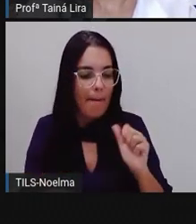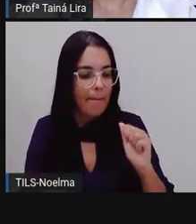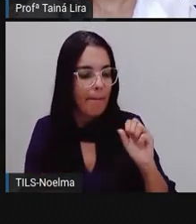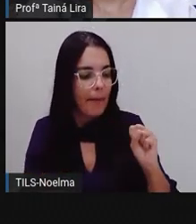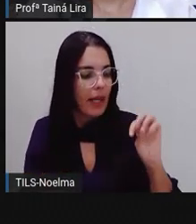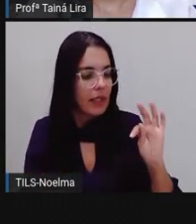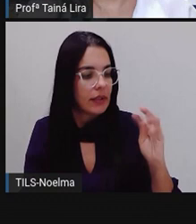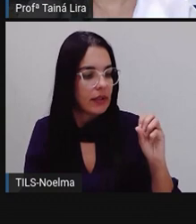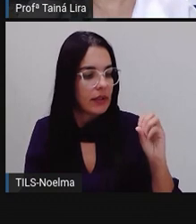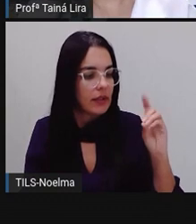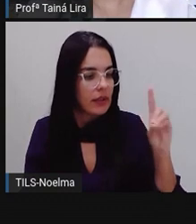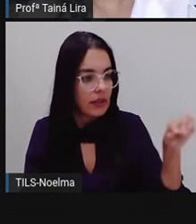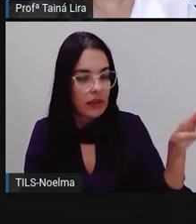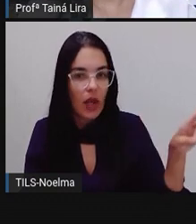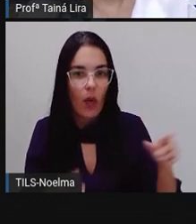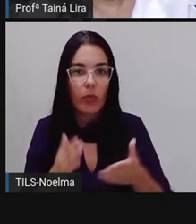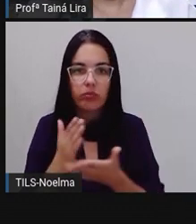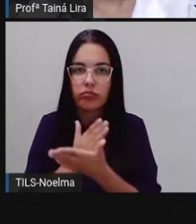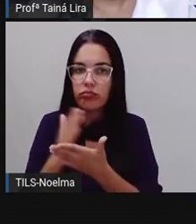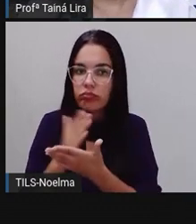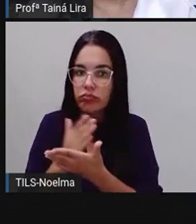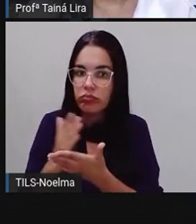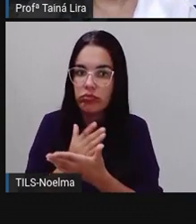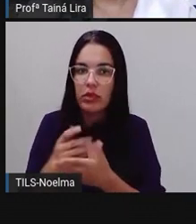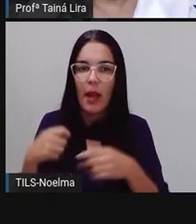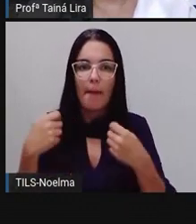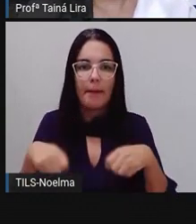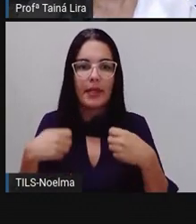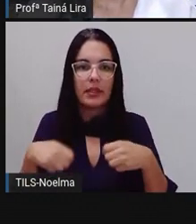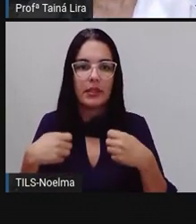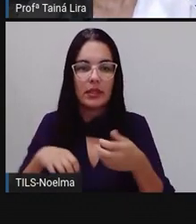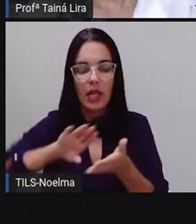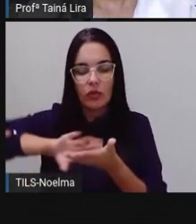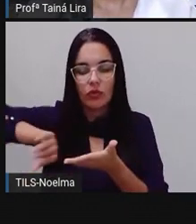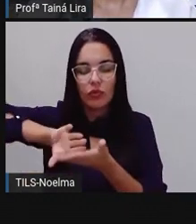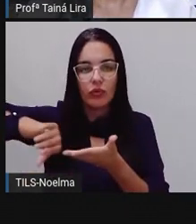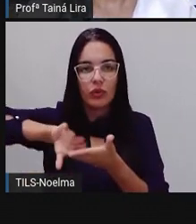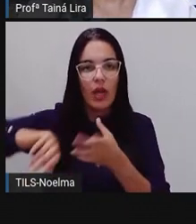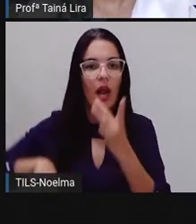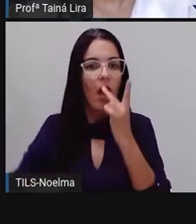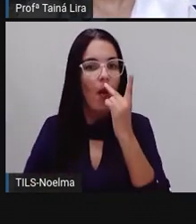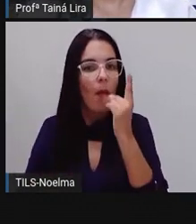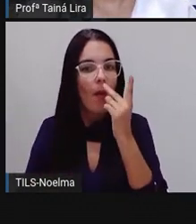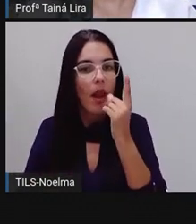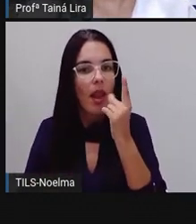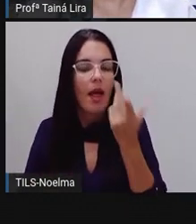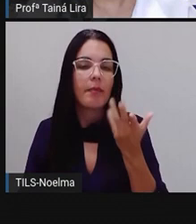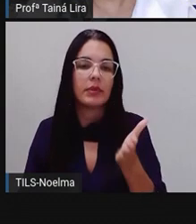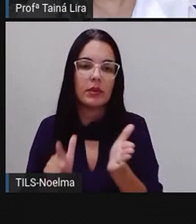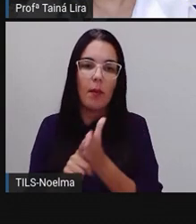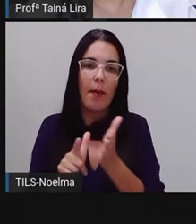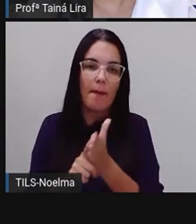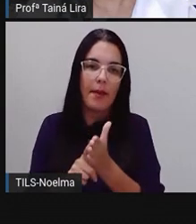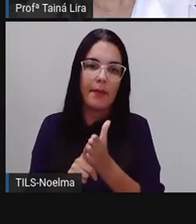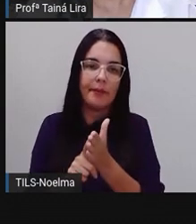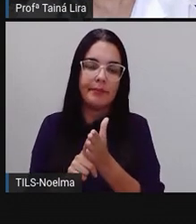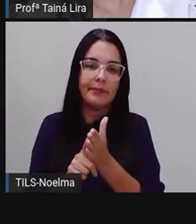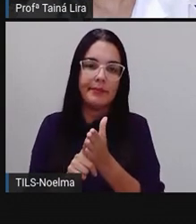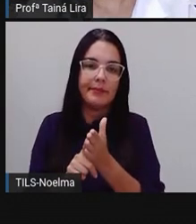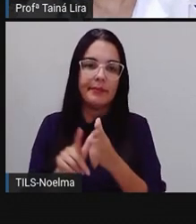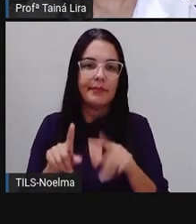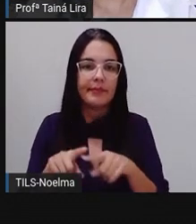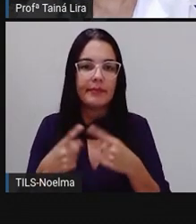escrevo uma letra, aí eu preciso tirar o lápis do papel para escrever outra letra. E observe, então,